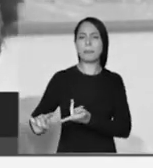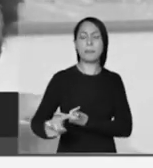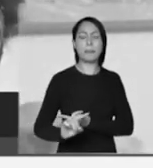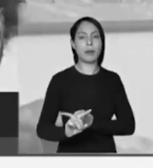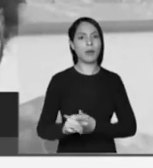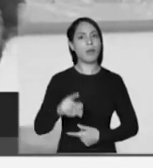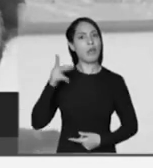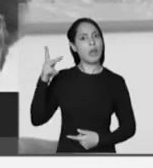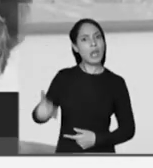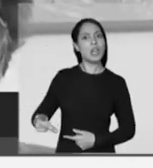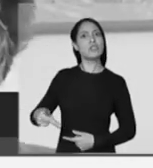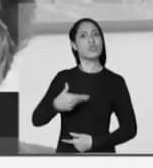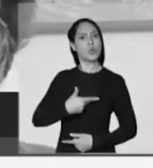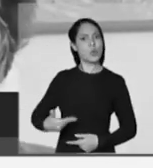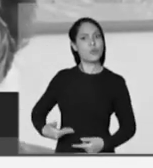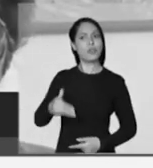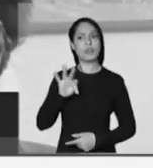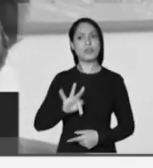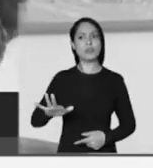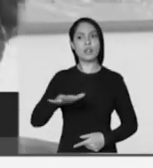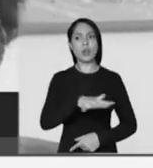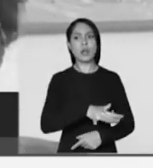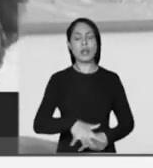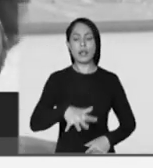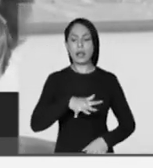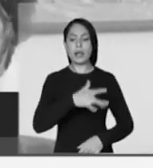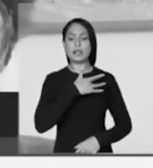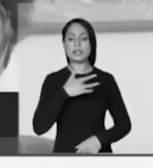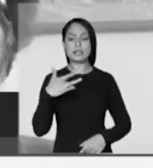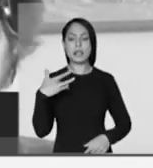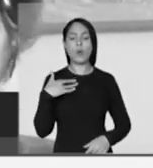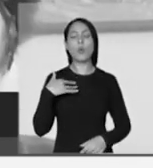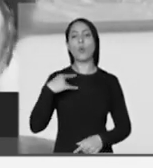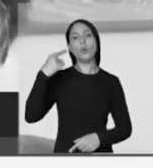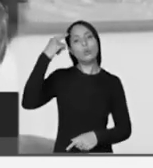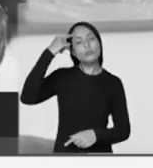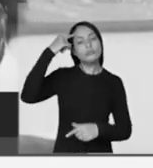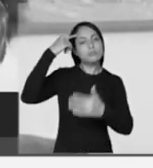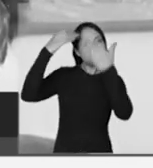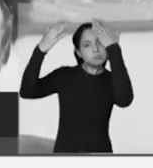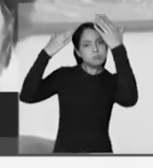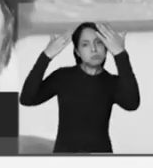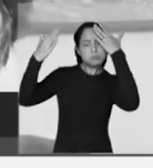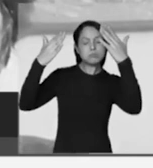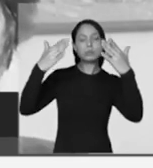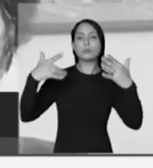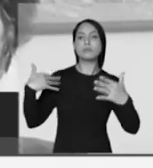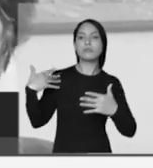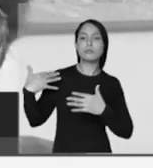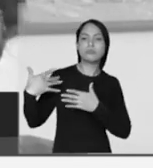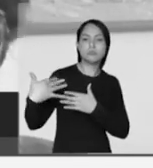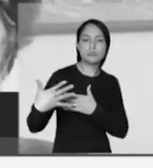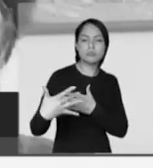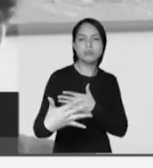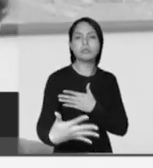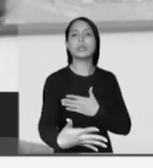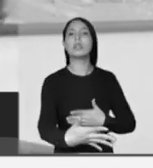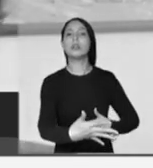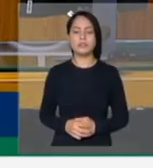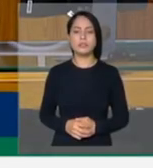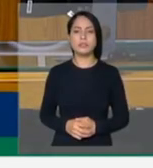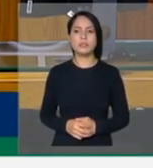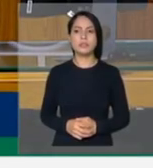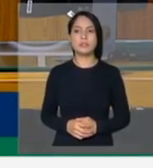açoitando a política de saúde mental, que é fruto da luta para superar os holocaustos brasileiros que os hospícios